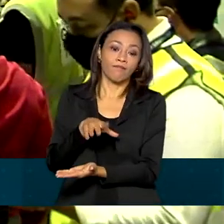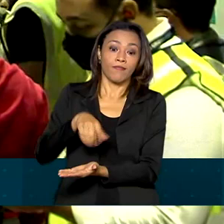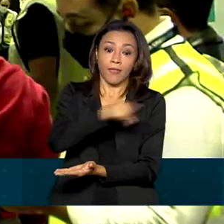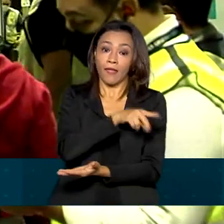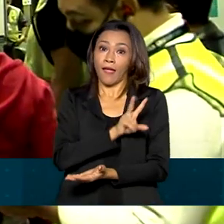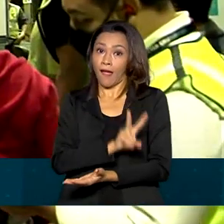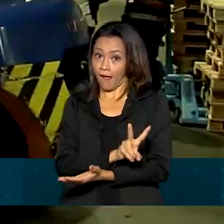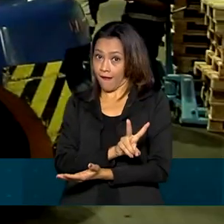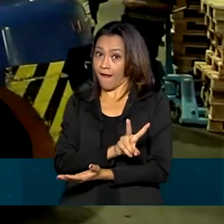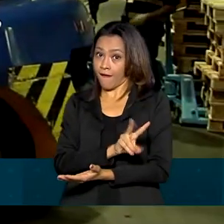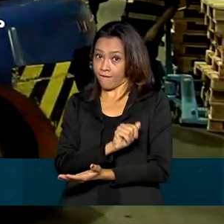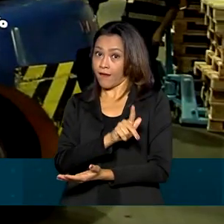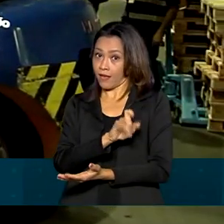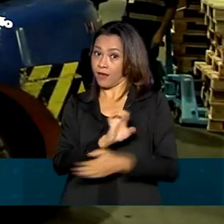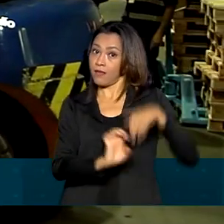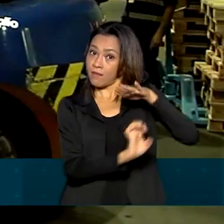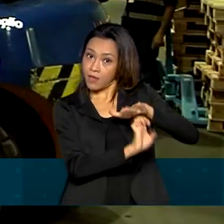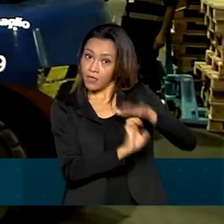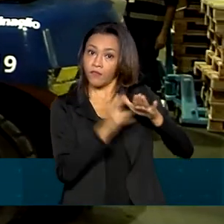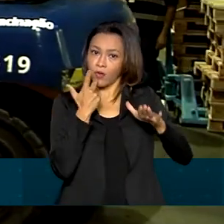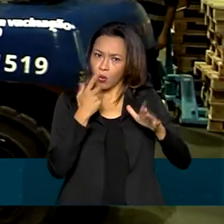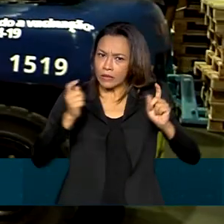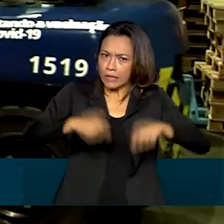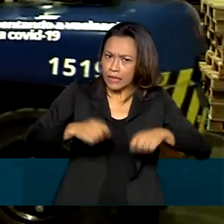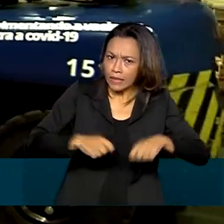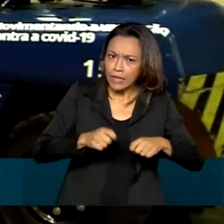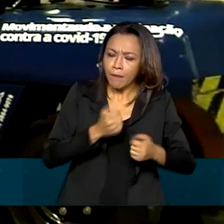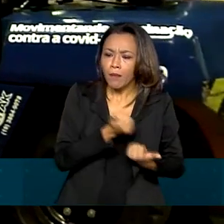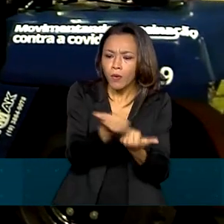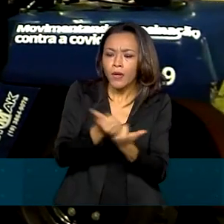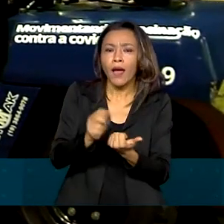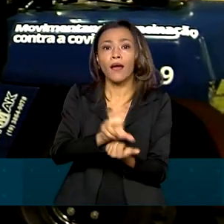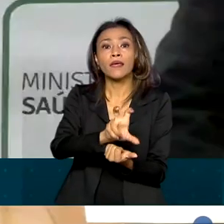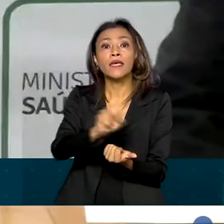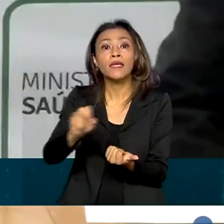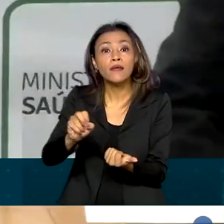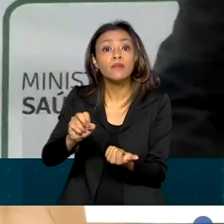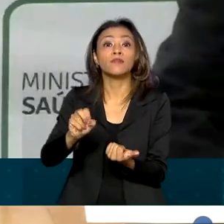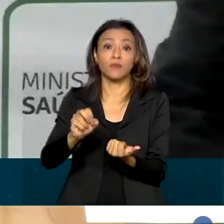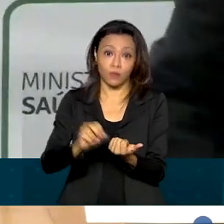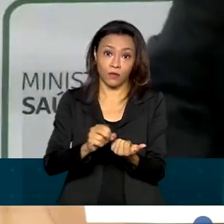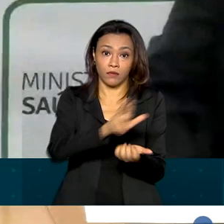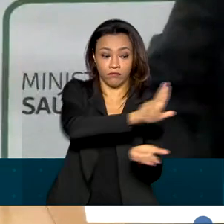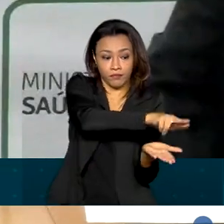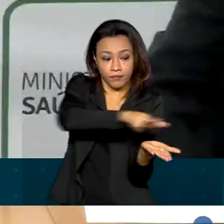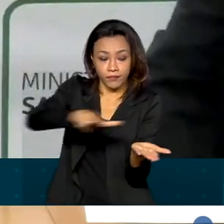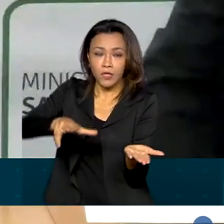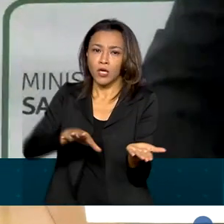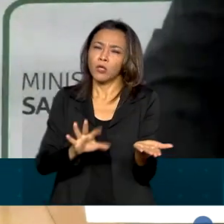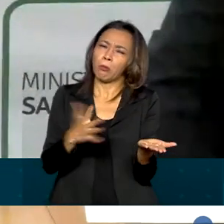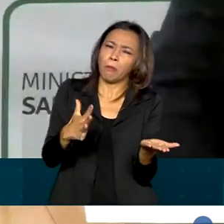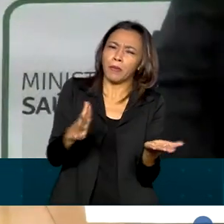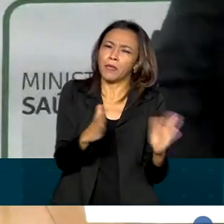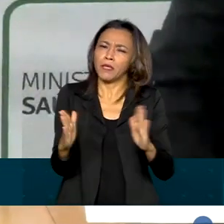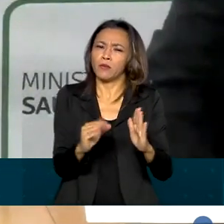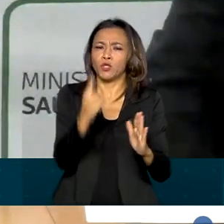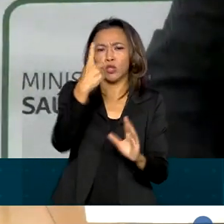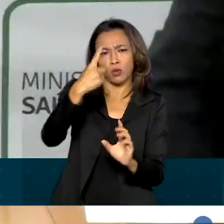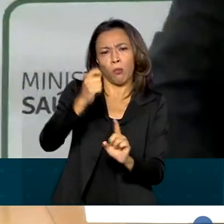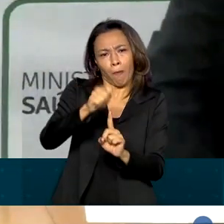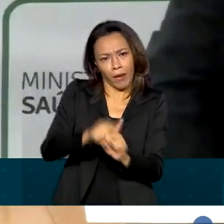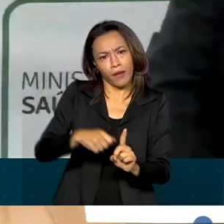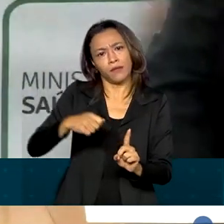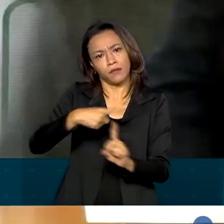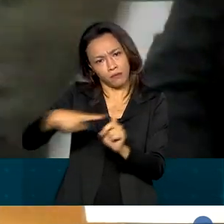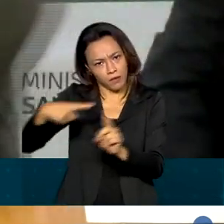a quantidade é suficiente para a gestão de 500 leitos no período de um mês e meio. Ao detalhar a distribuição desses kits aos